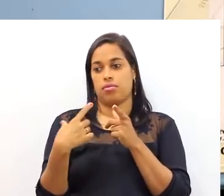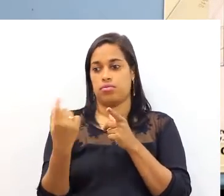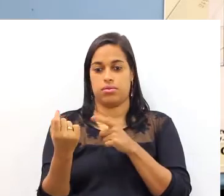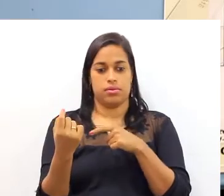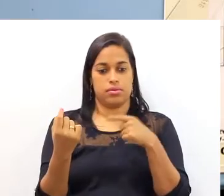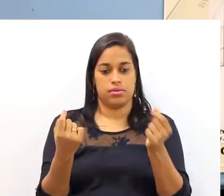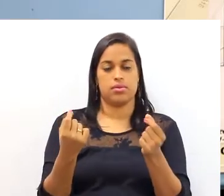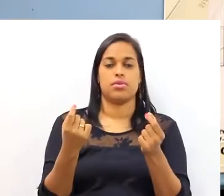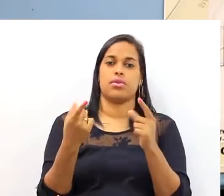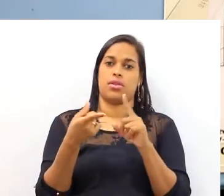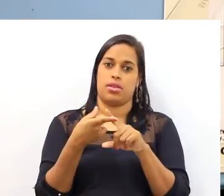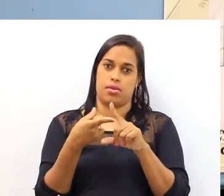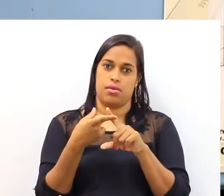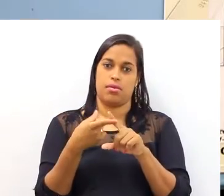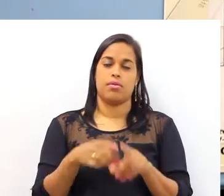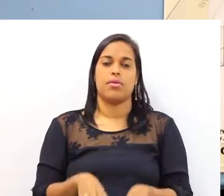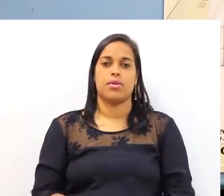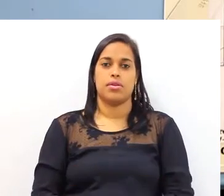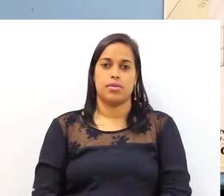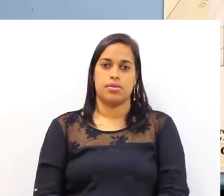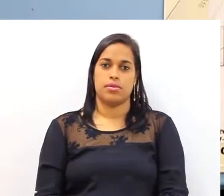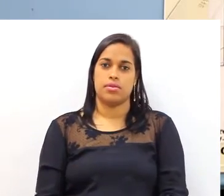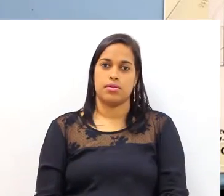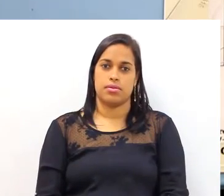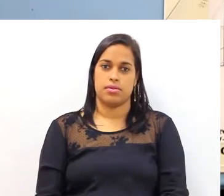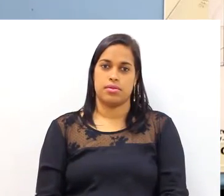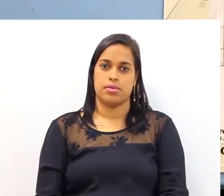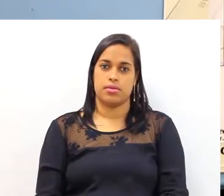eu ligo para a minha fuga. Ela converge na fuga.